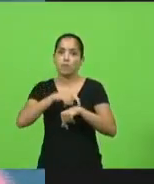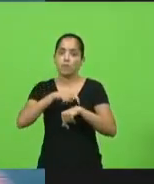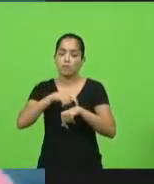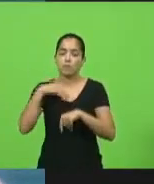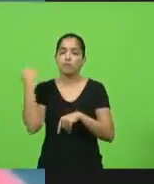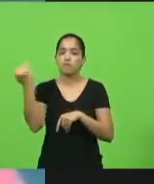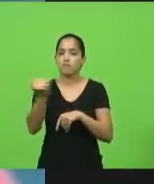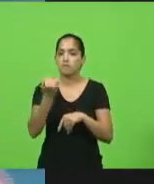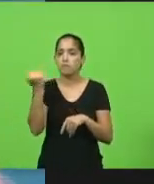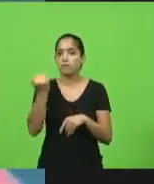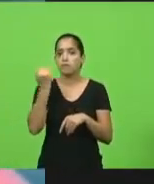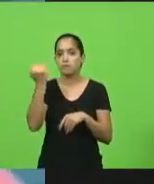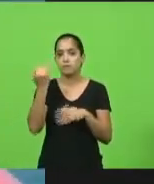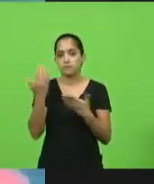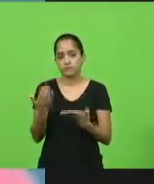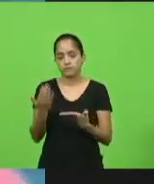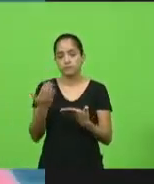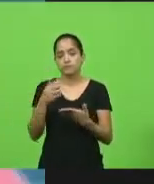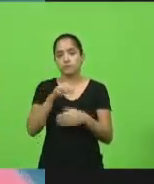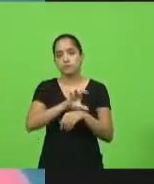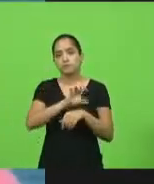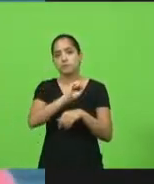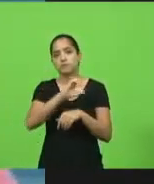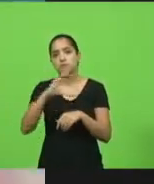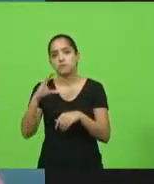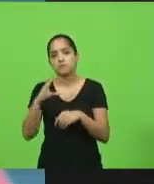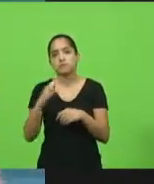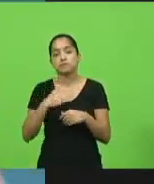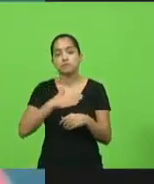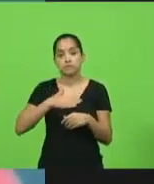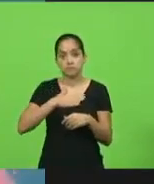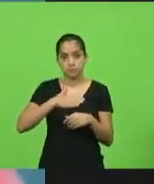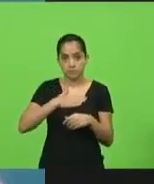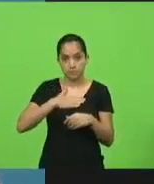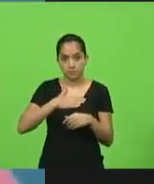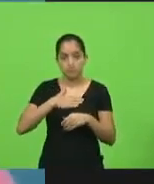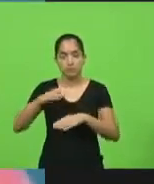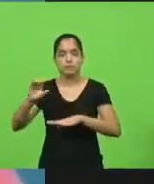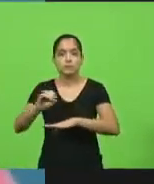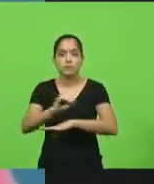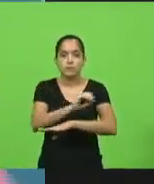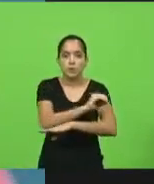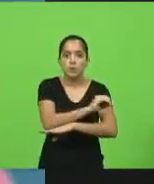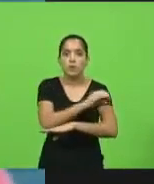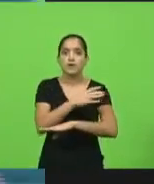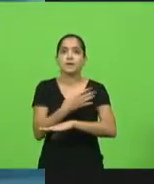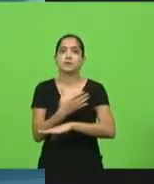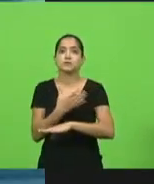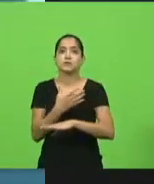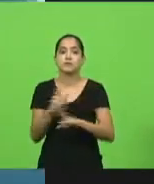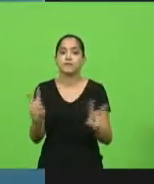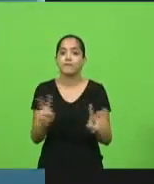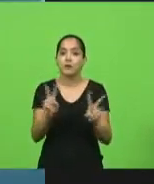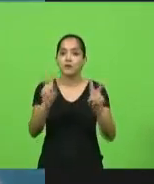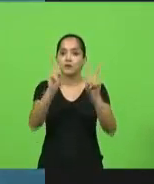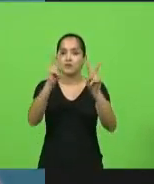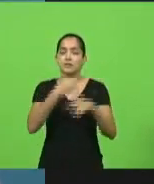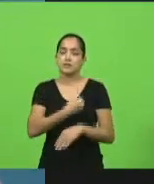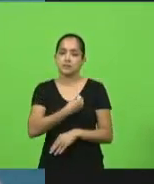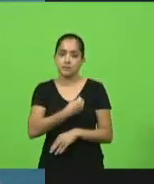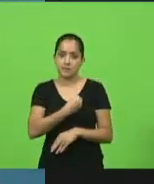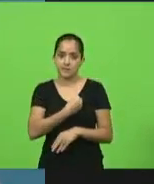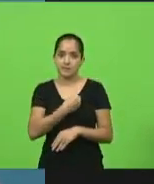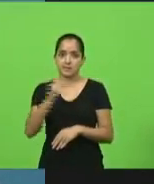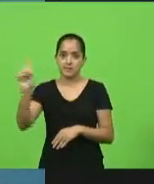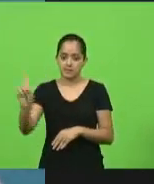importante para Santa Catarina. Gostaria que o oeste catarinense valorizasse muito a presença do ministro